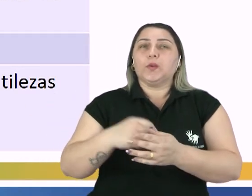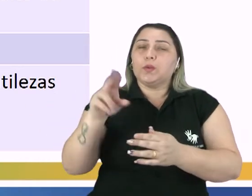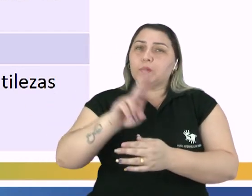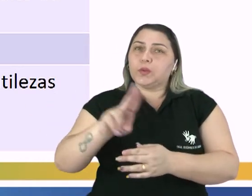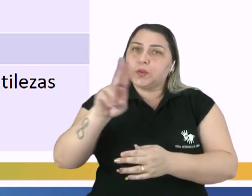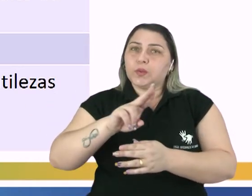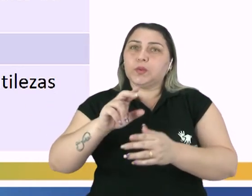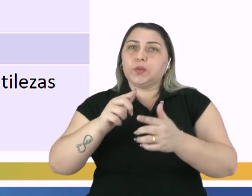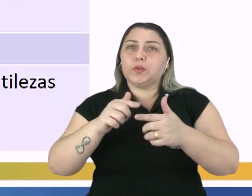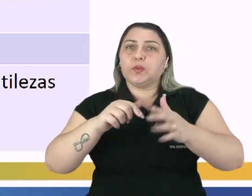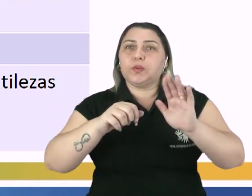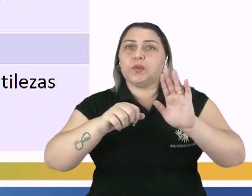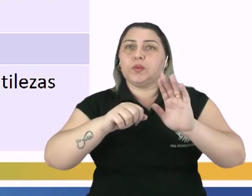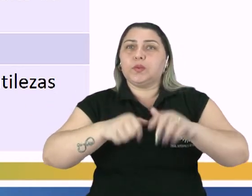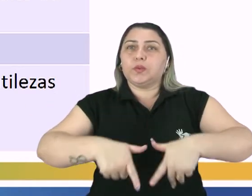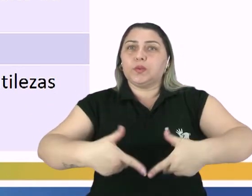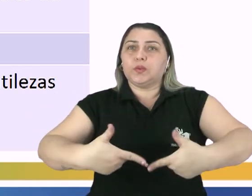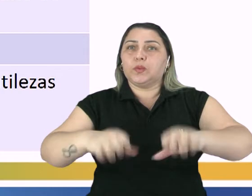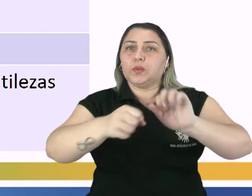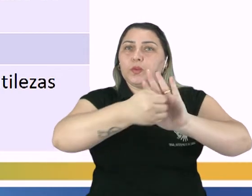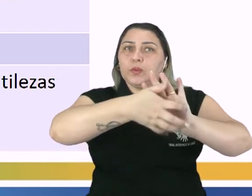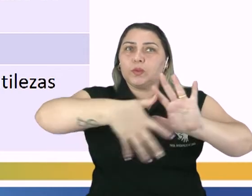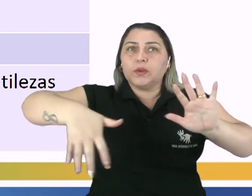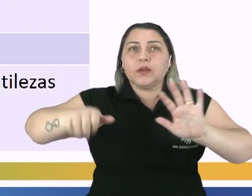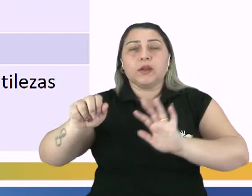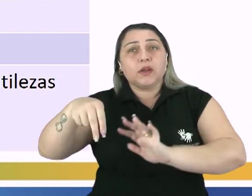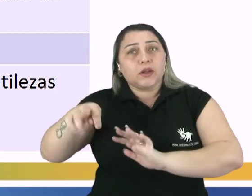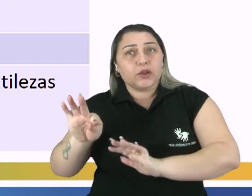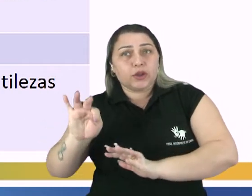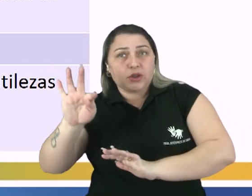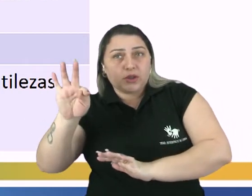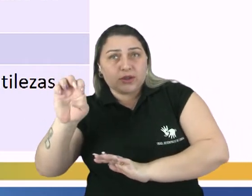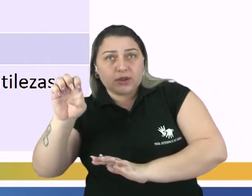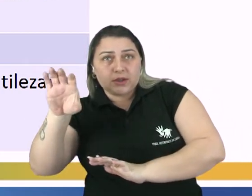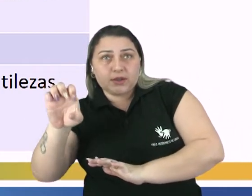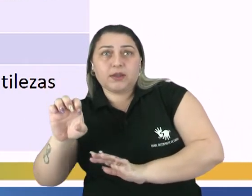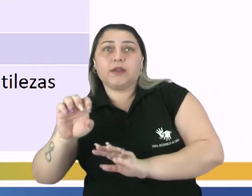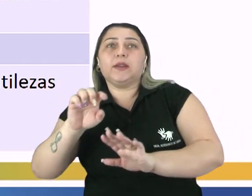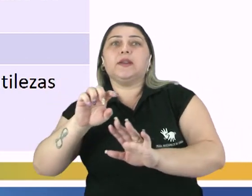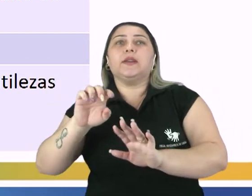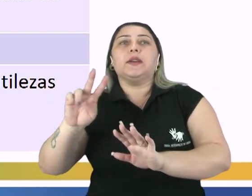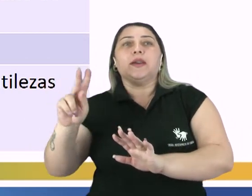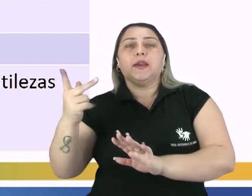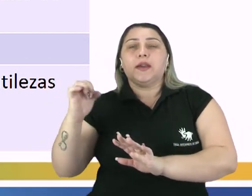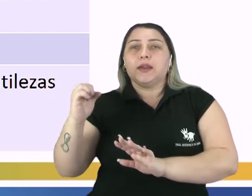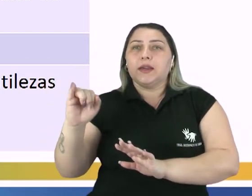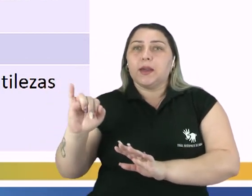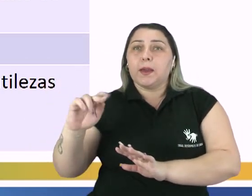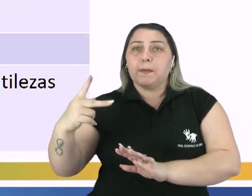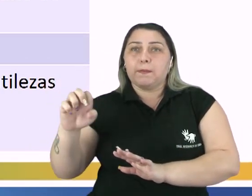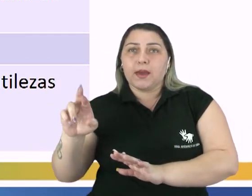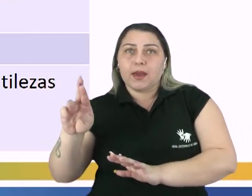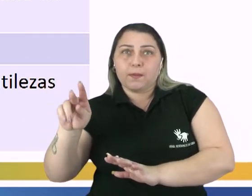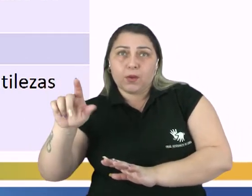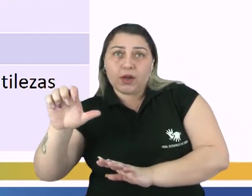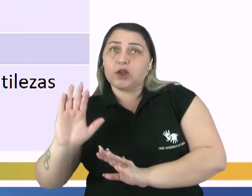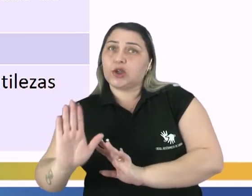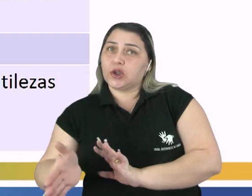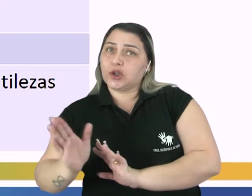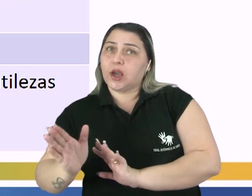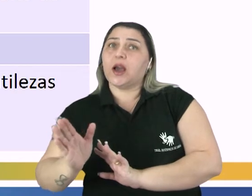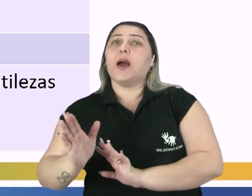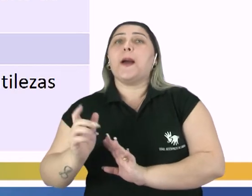o uso do exagero, de figuras de linguagem, como antítese, paradoxos, hipérboles e hipérbatos. Já no conceptismo,